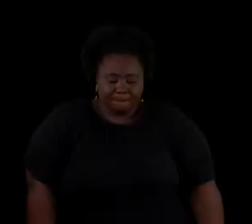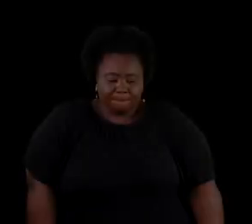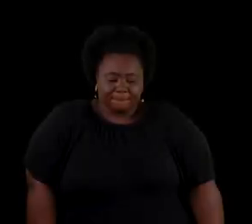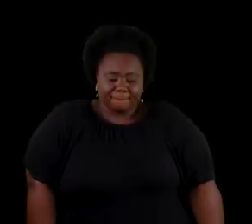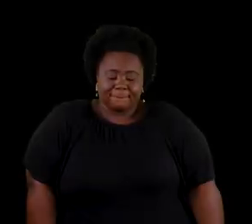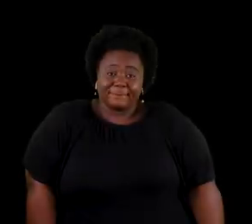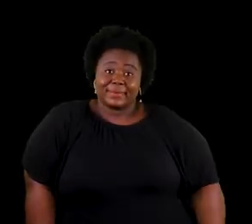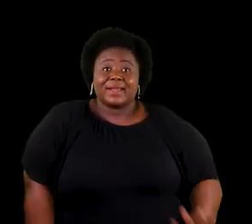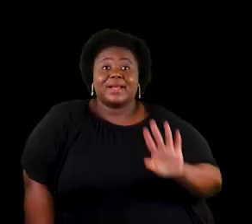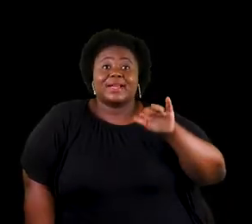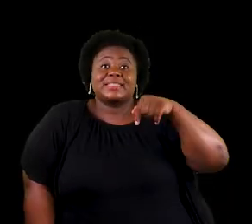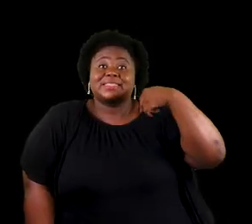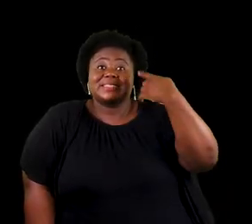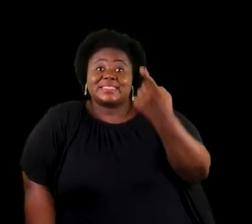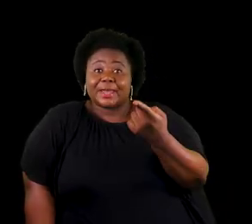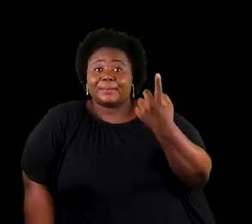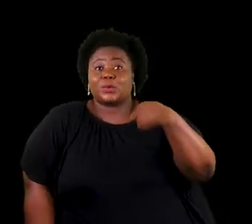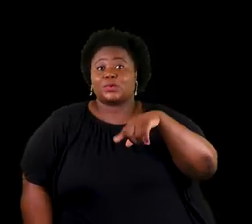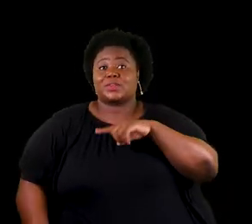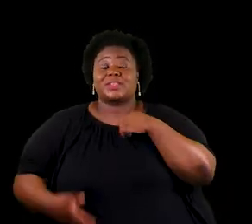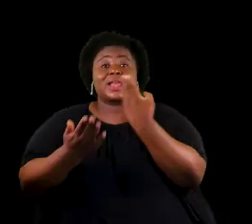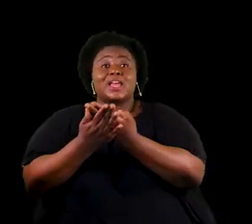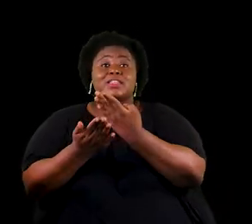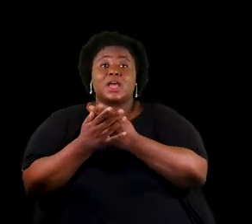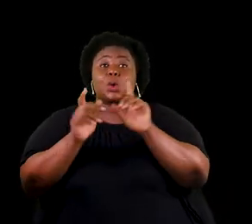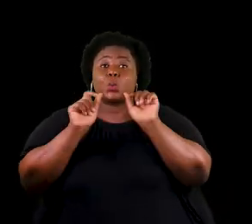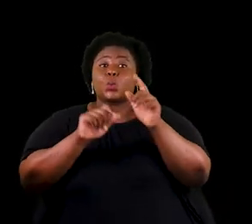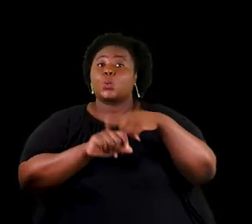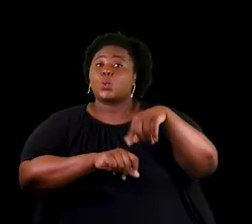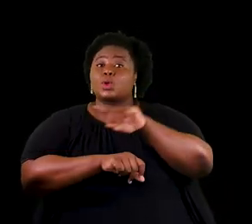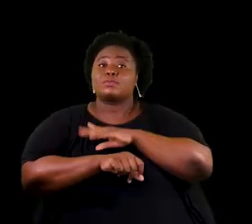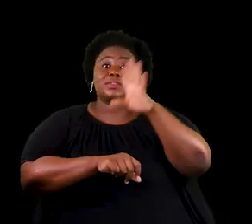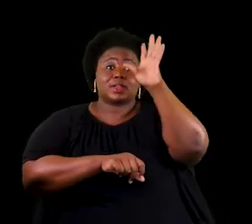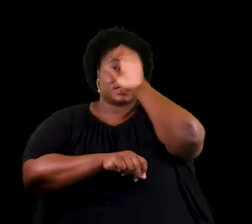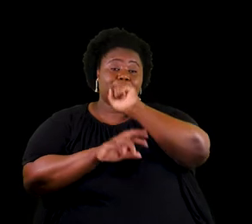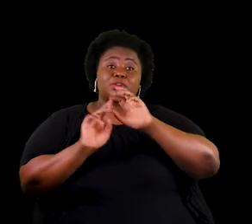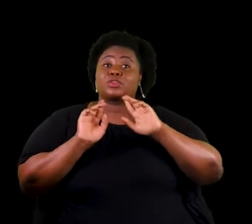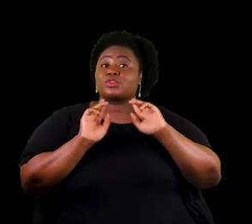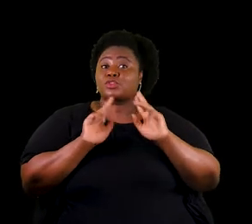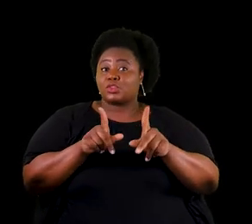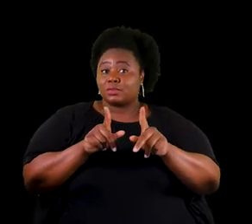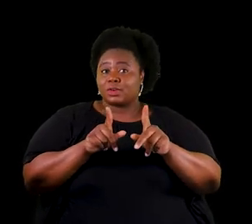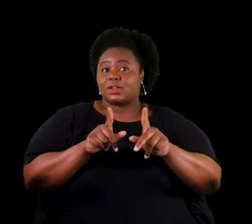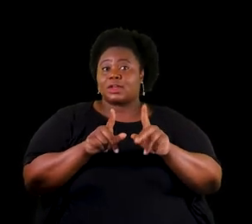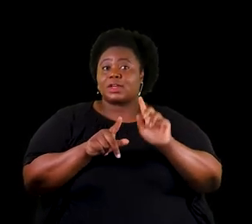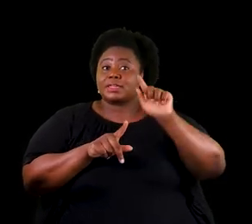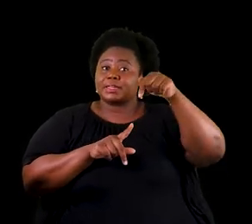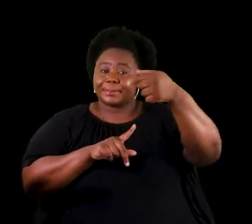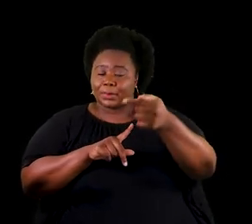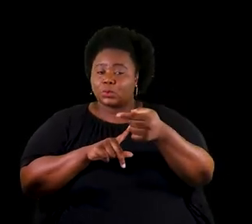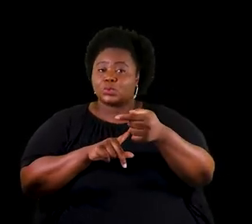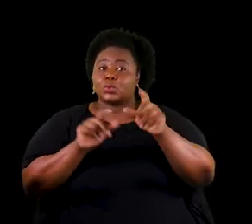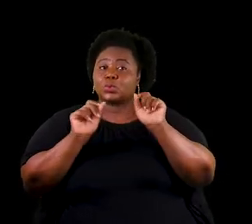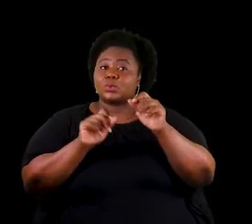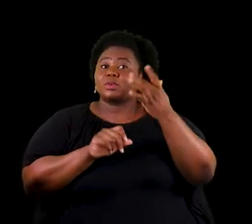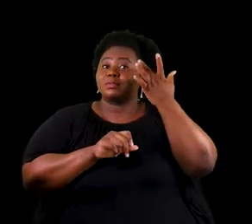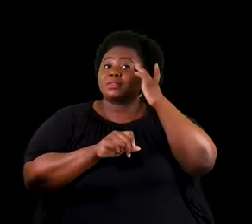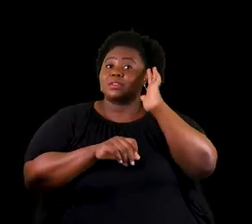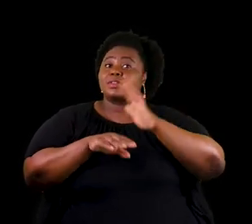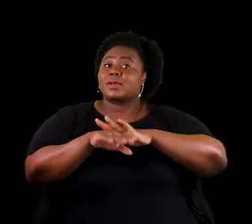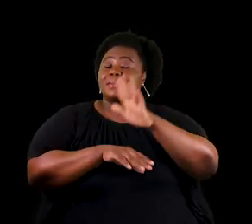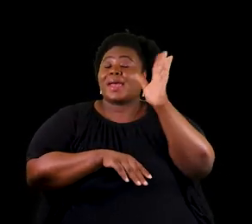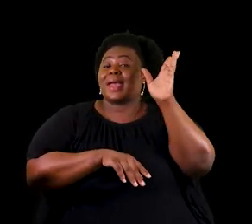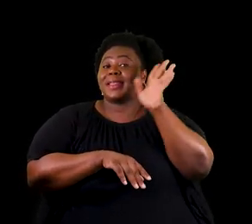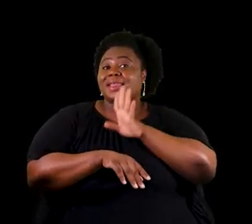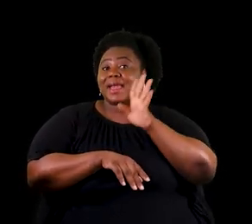Tá, e depois das aulas, o que vocês aprenderam de diferente, assim, durante, depois, né? E o que vocês acharam mais